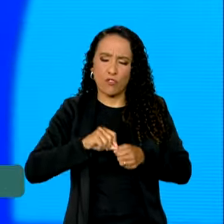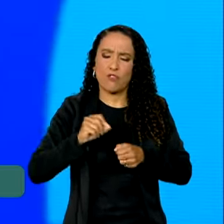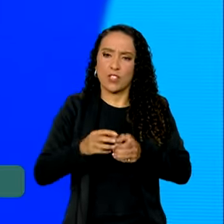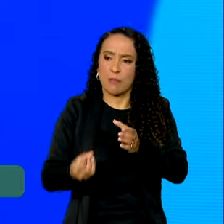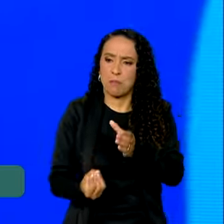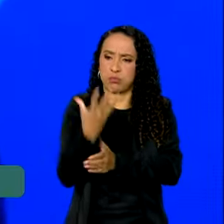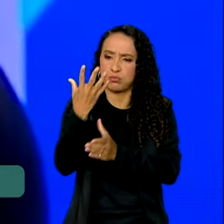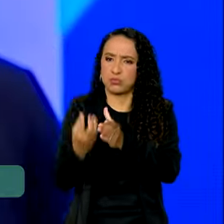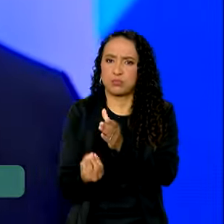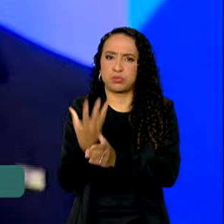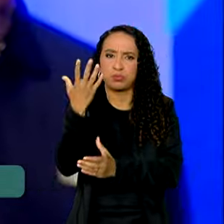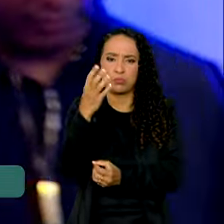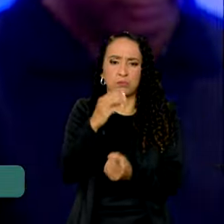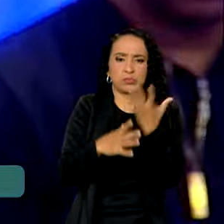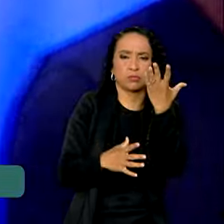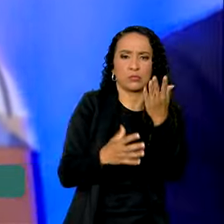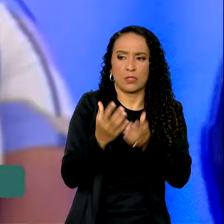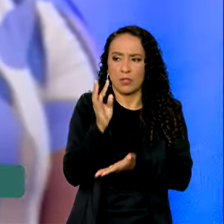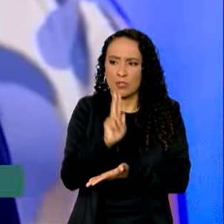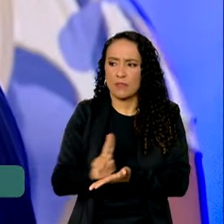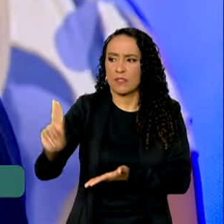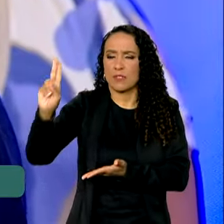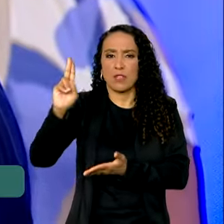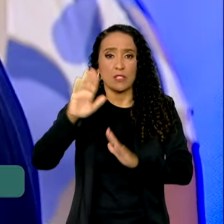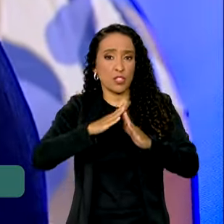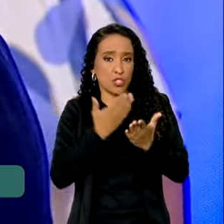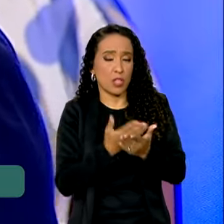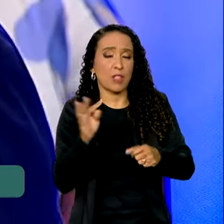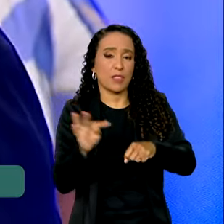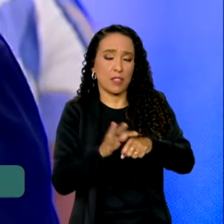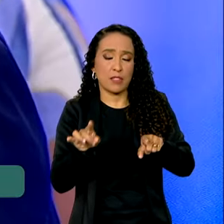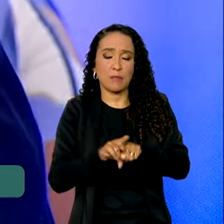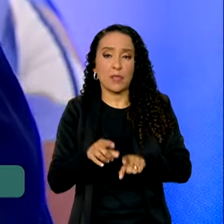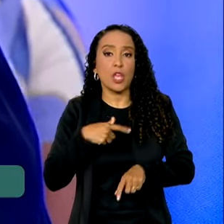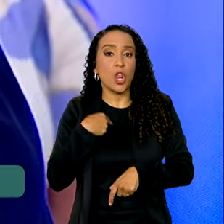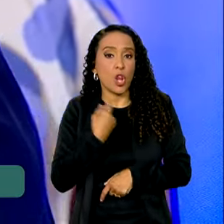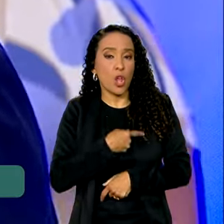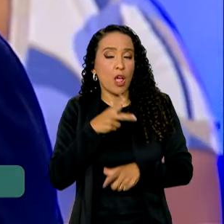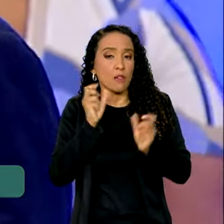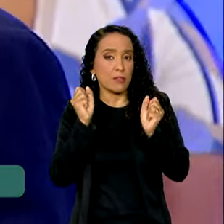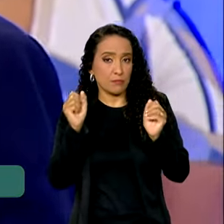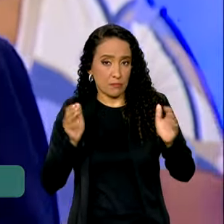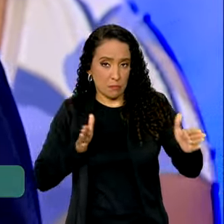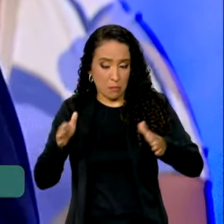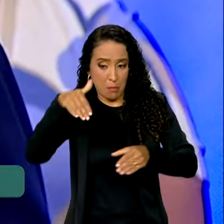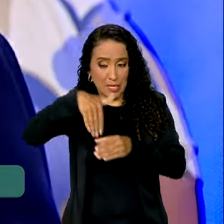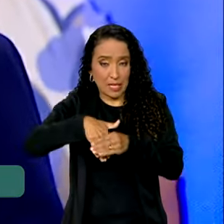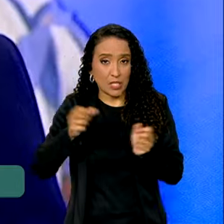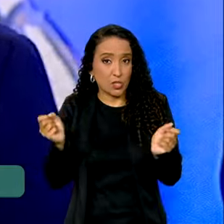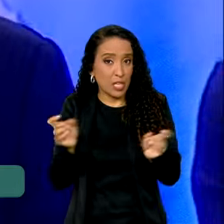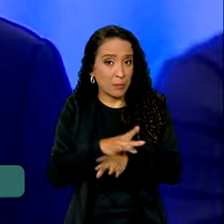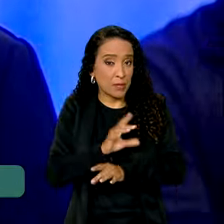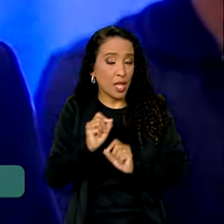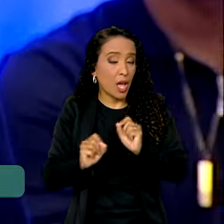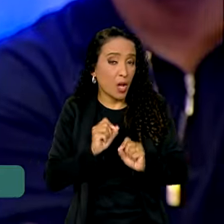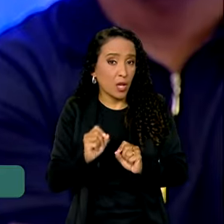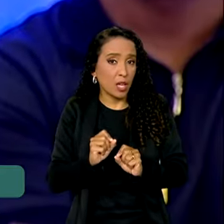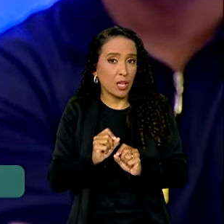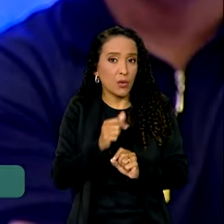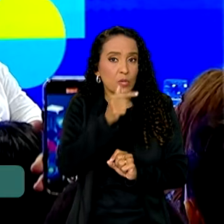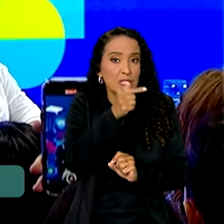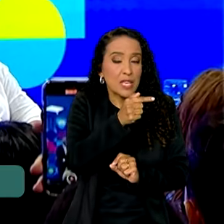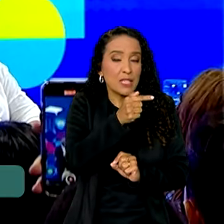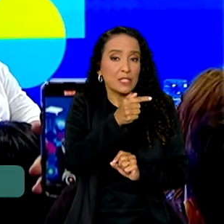universidade e que eu ia fazer escolas técnicas. Nós vamos terminar o meu mandato agora com